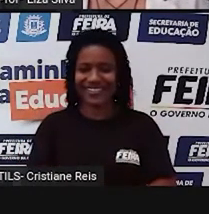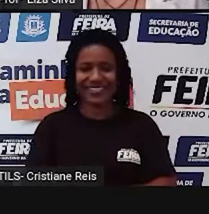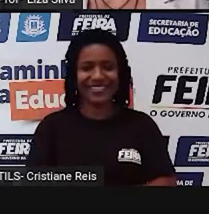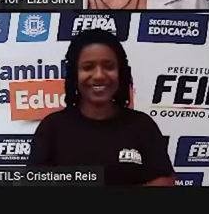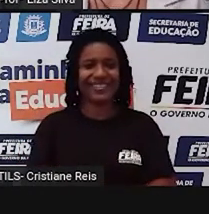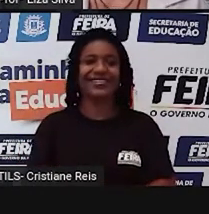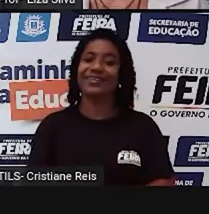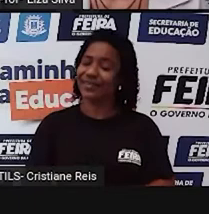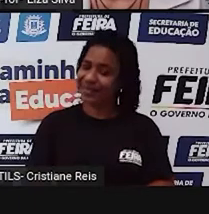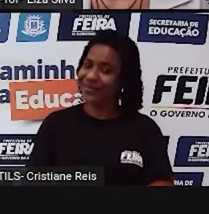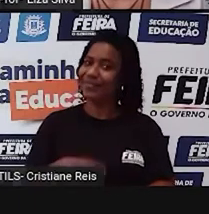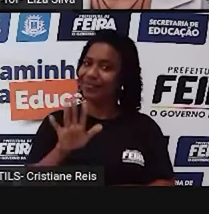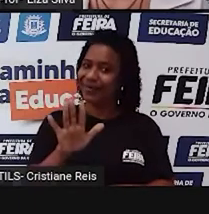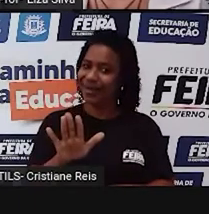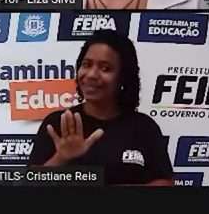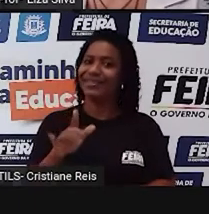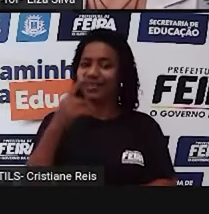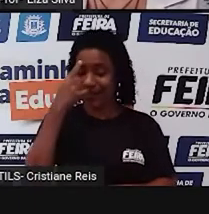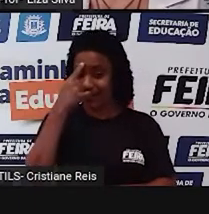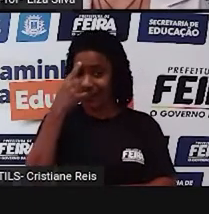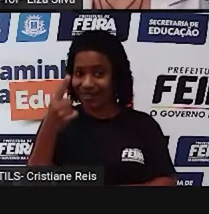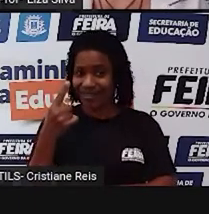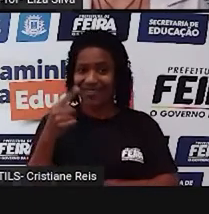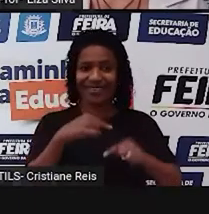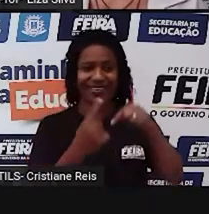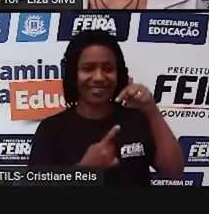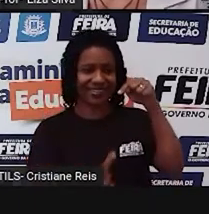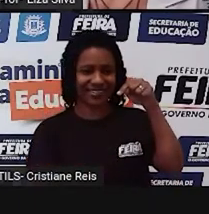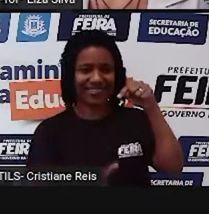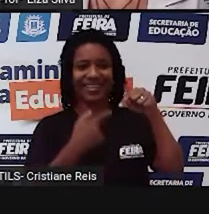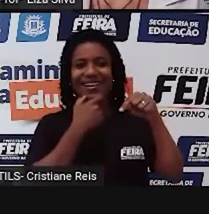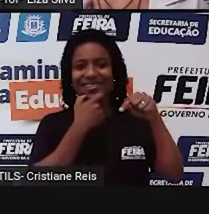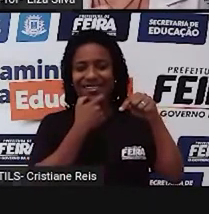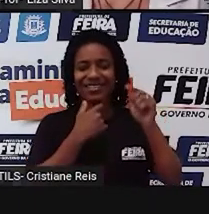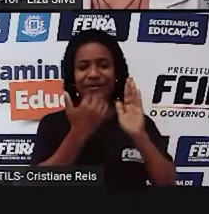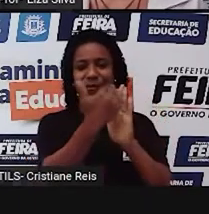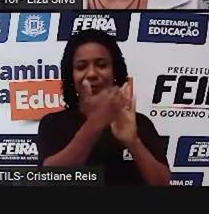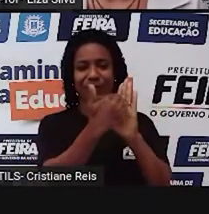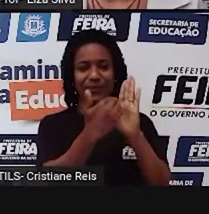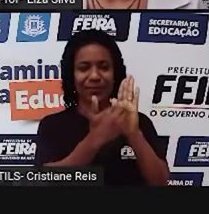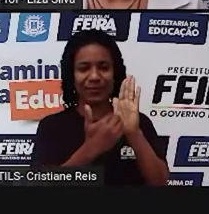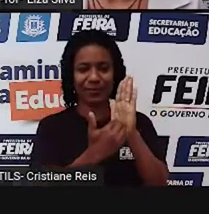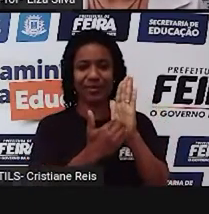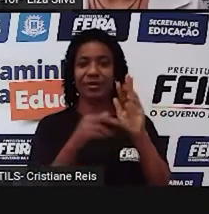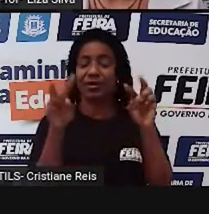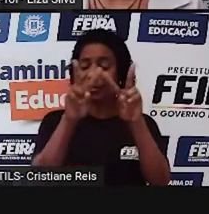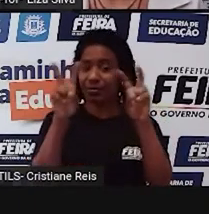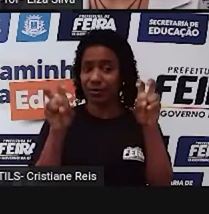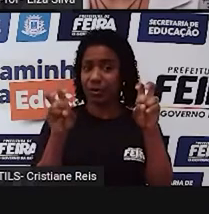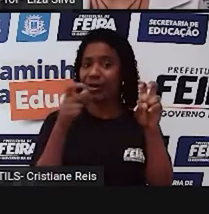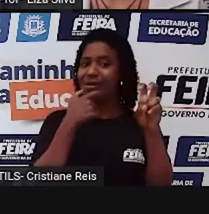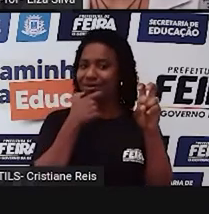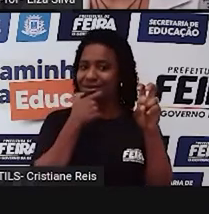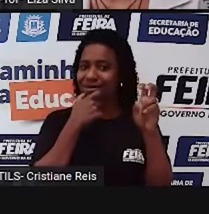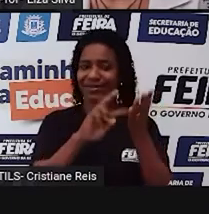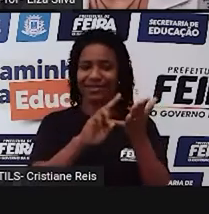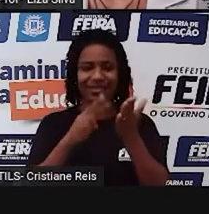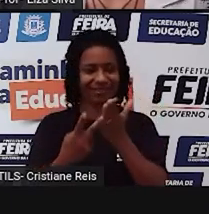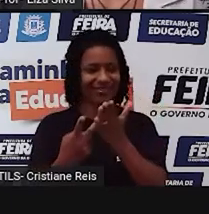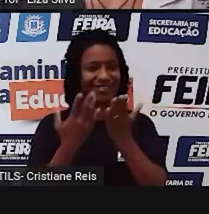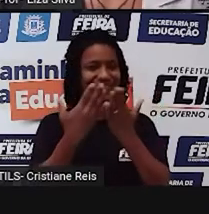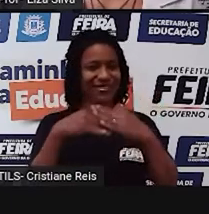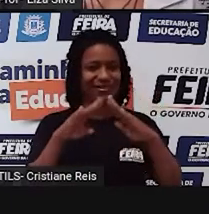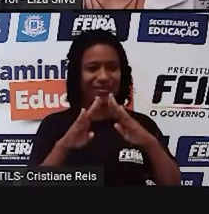É claro que é importante organizar o nosso caderno de inglês. Escreva o cabeçalho em inglês, colocando skill,